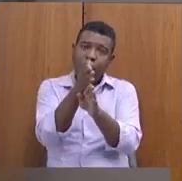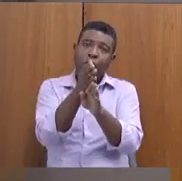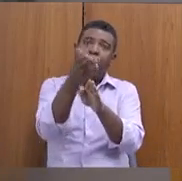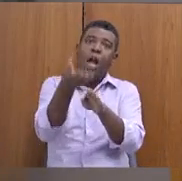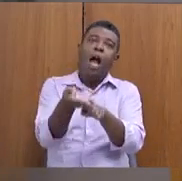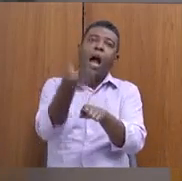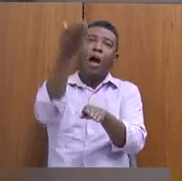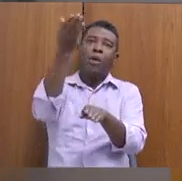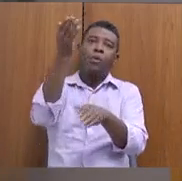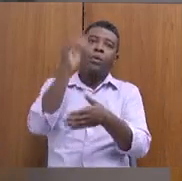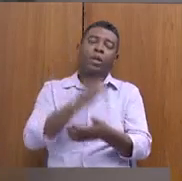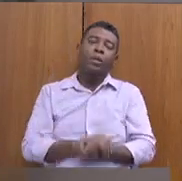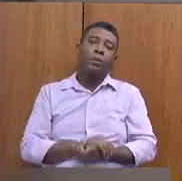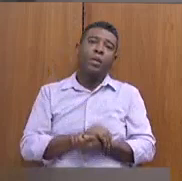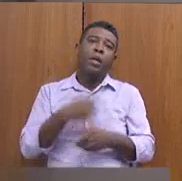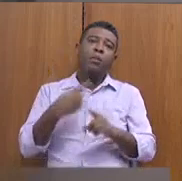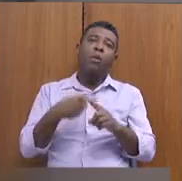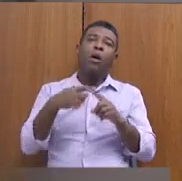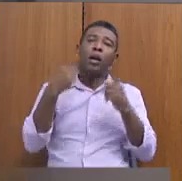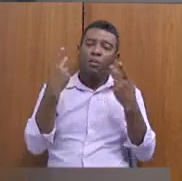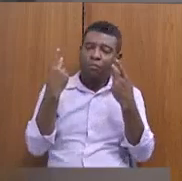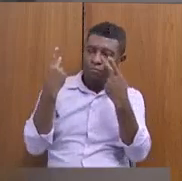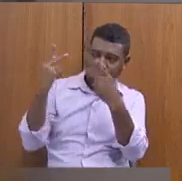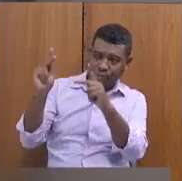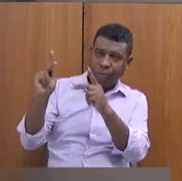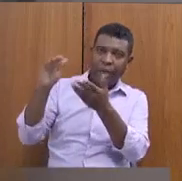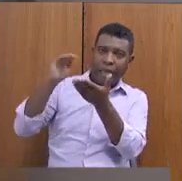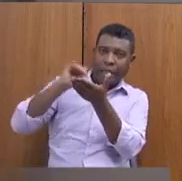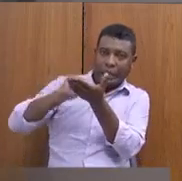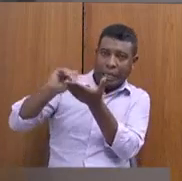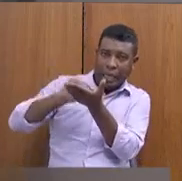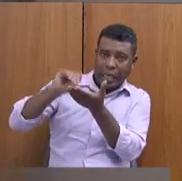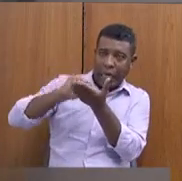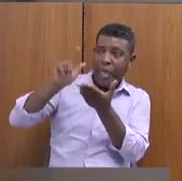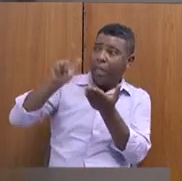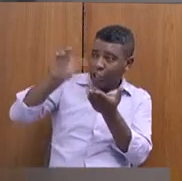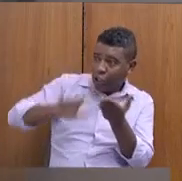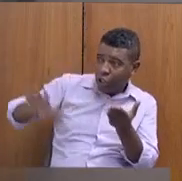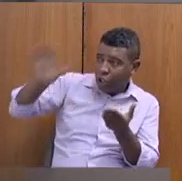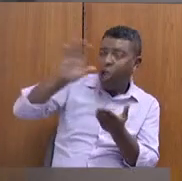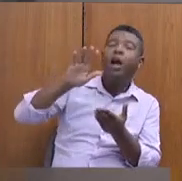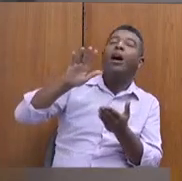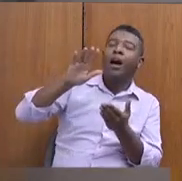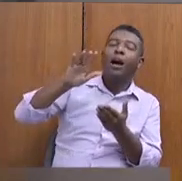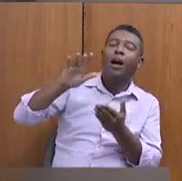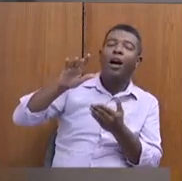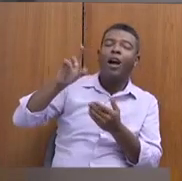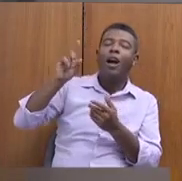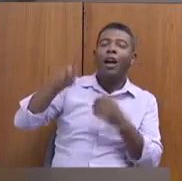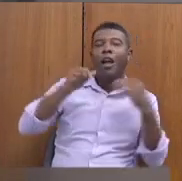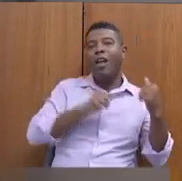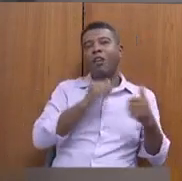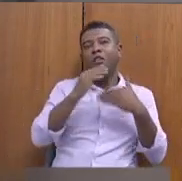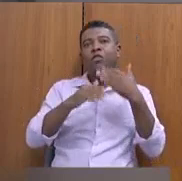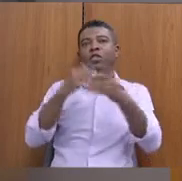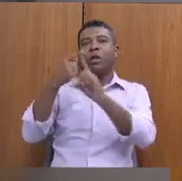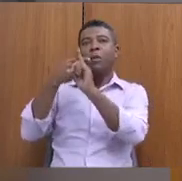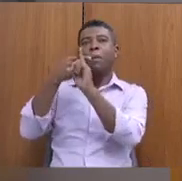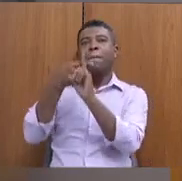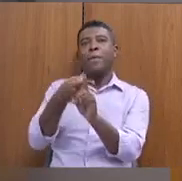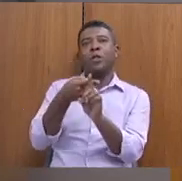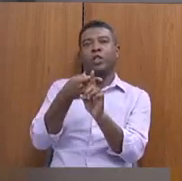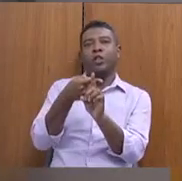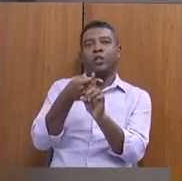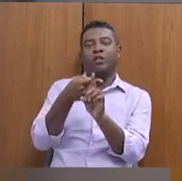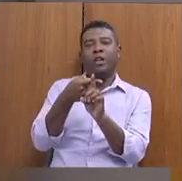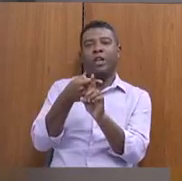A sua assessoria, a secretaria, de uma forma geral, a evolução, ela é muito positiva no que eu vejo nesses